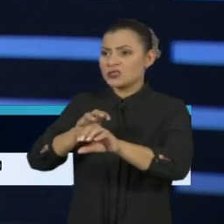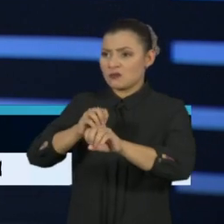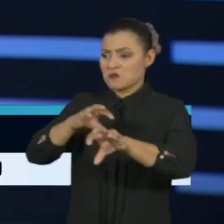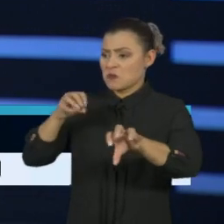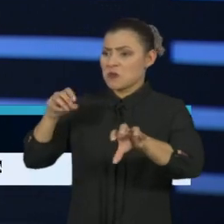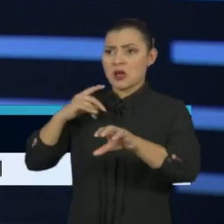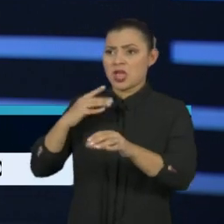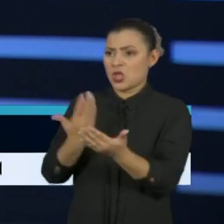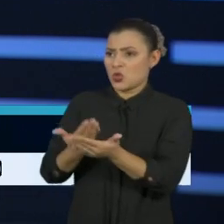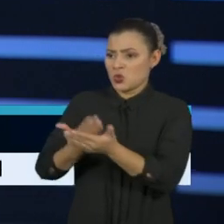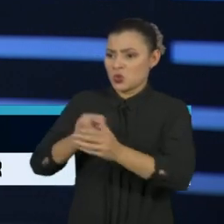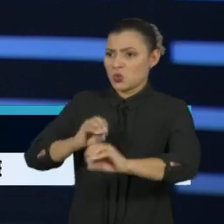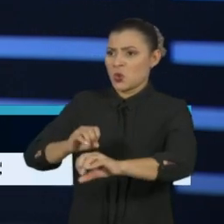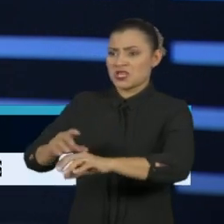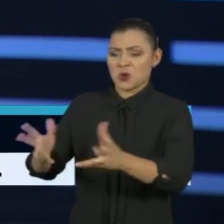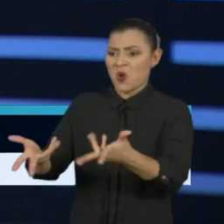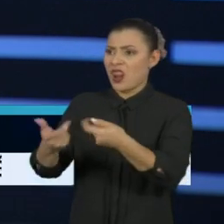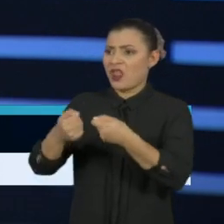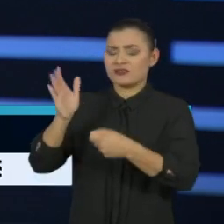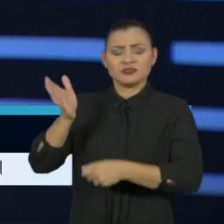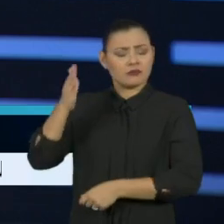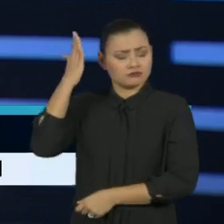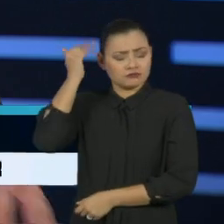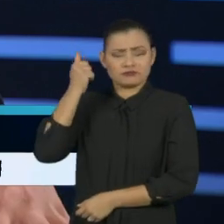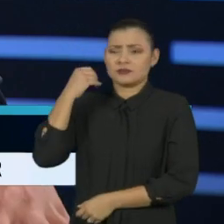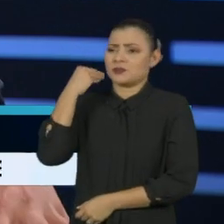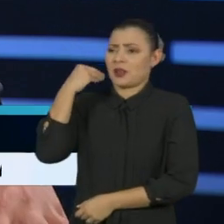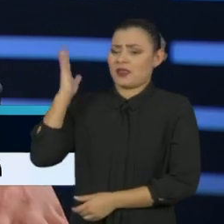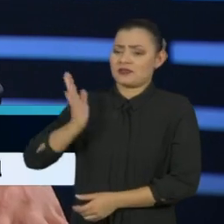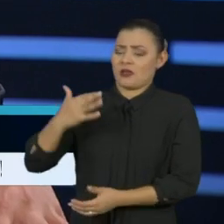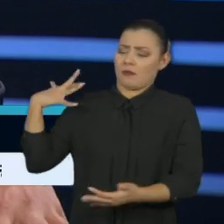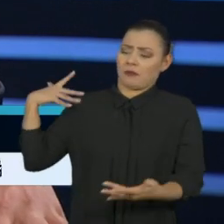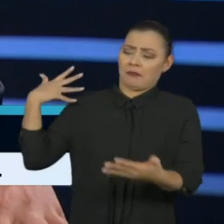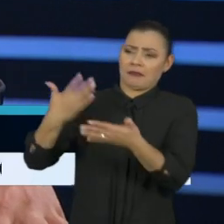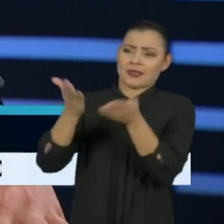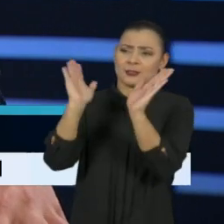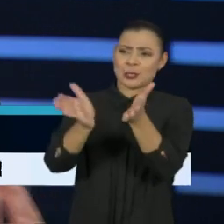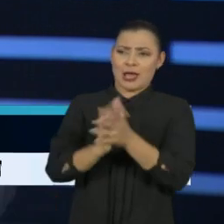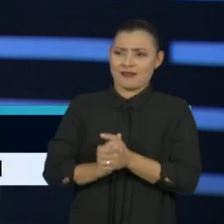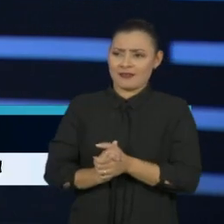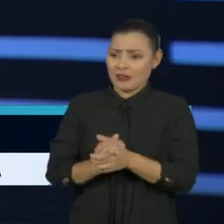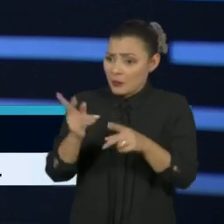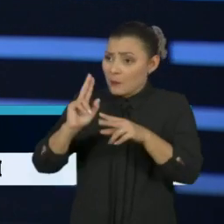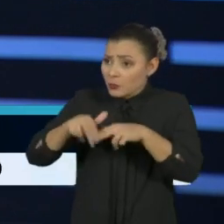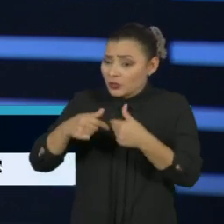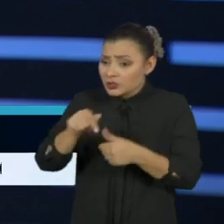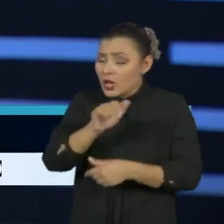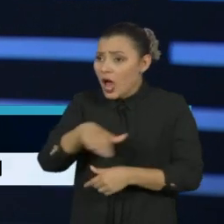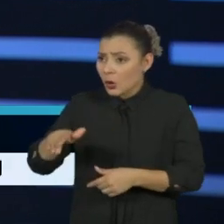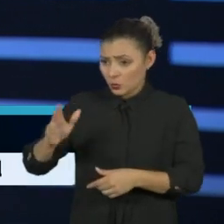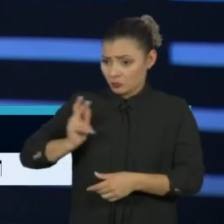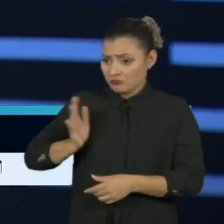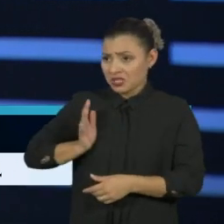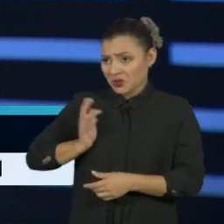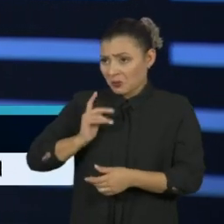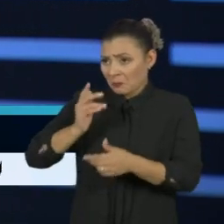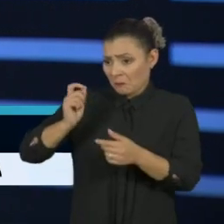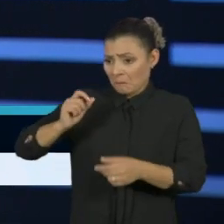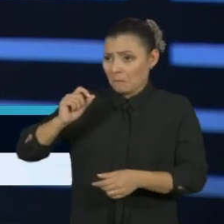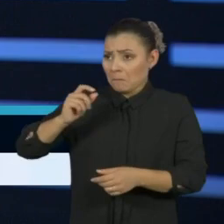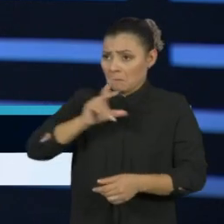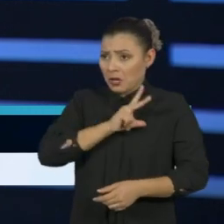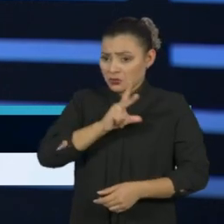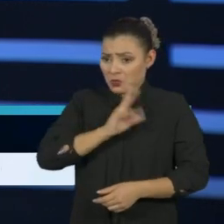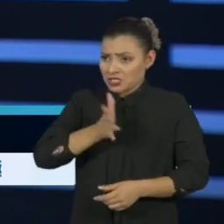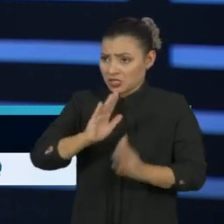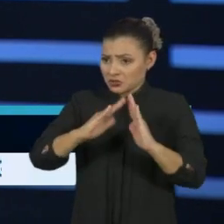já era uma realidade, a educação à distância de qualidade já era uma realidade antes da pandemia. Então, o que acontece? As escolas se adaptaram de uma forma mais fácil